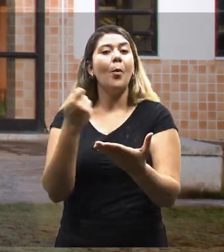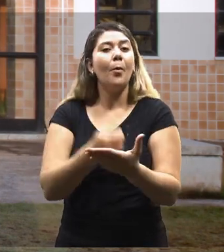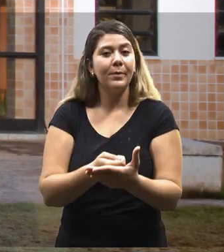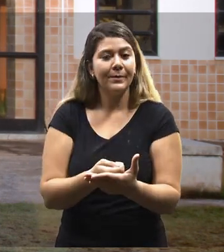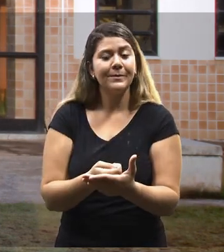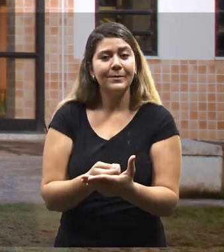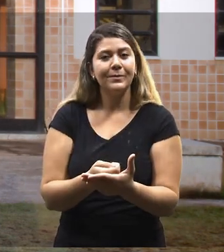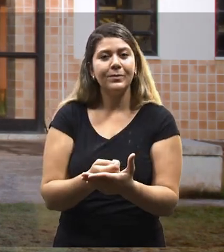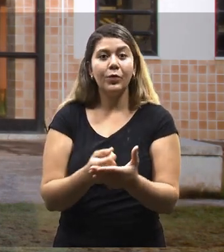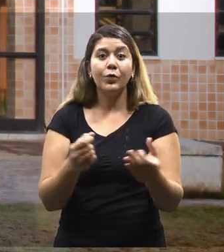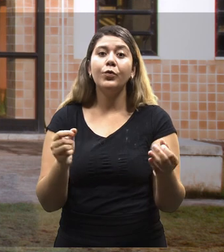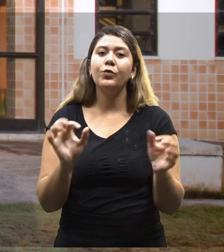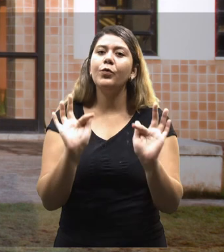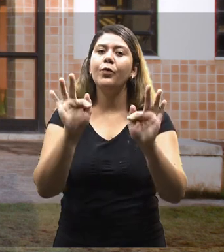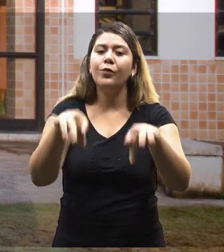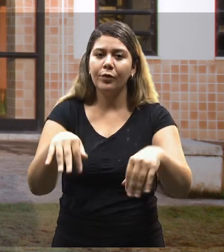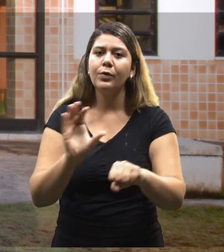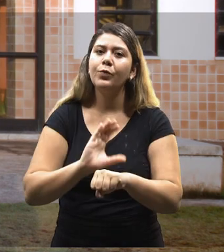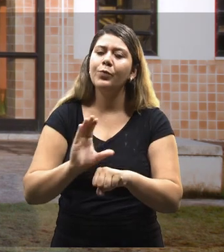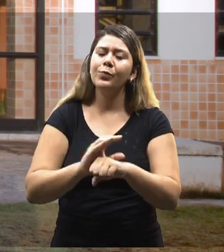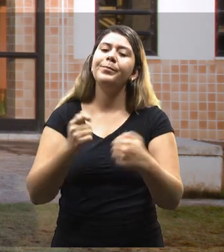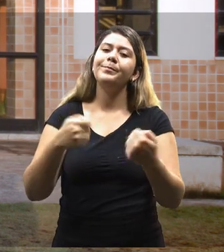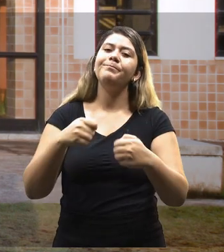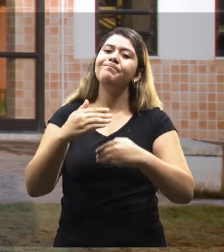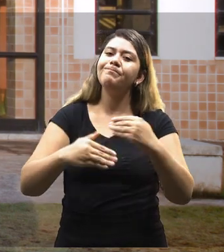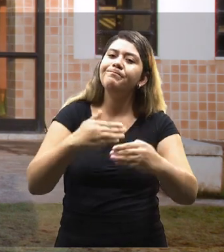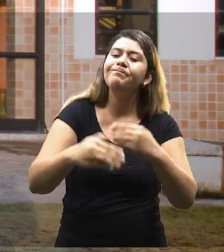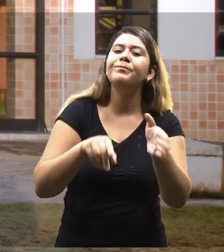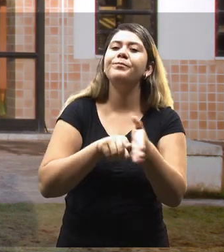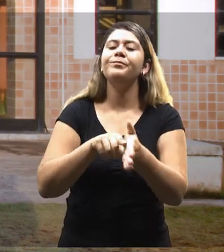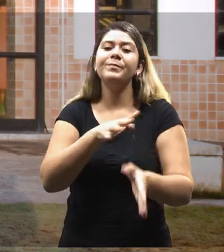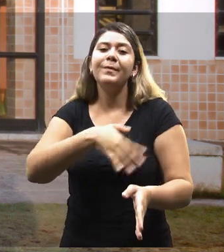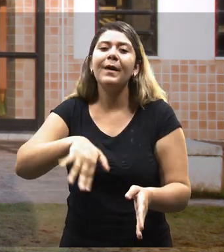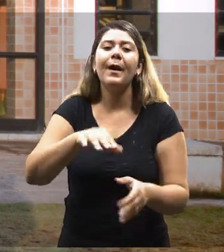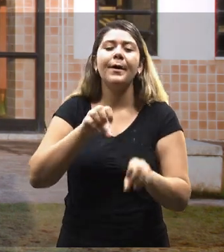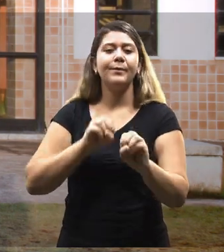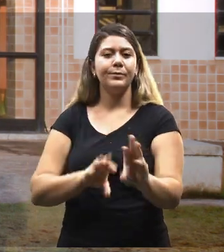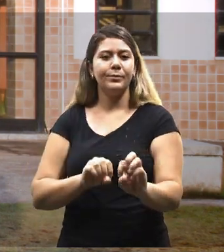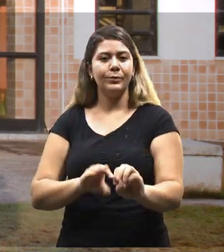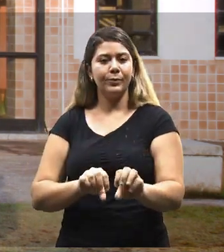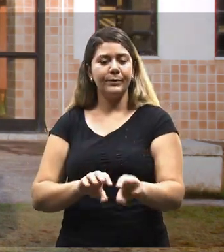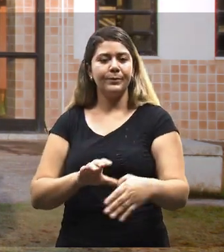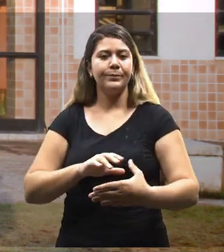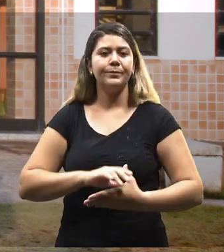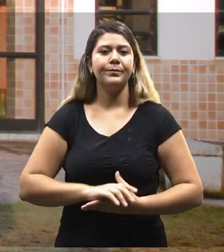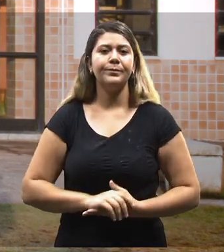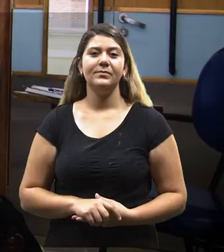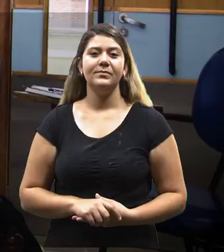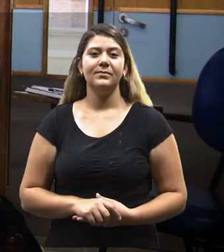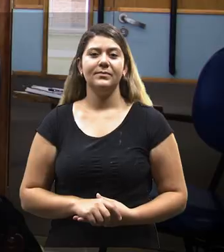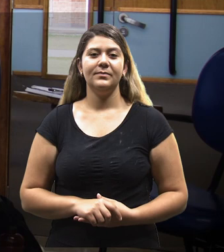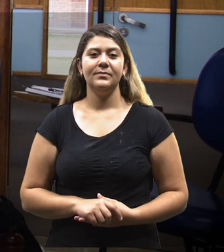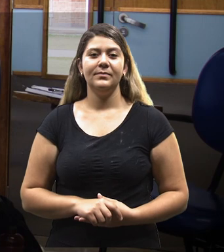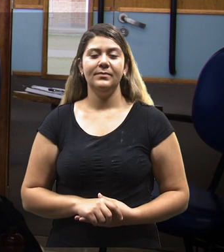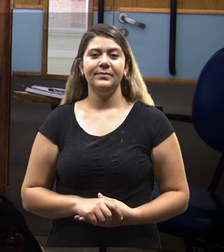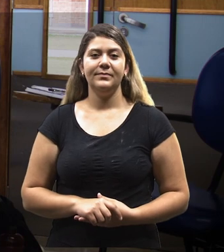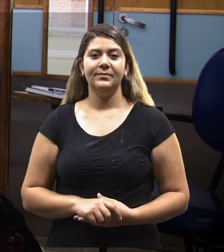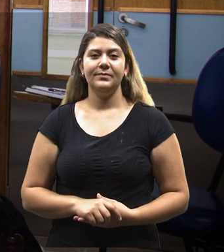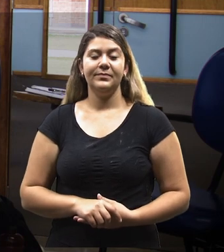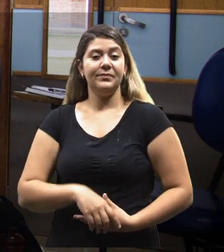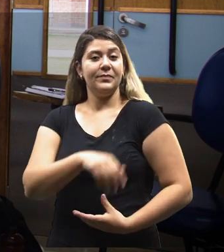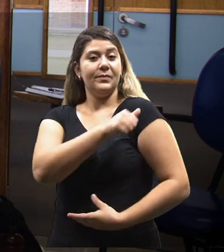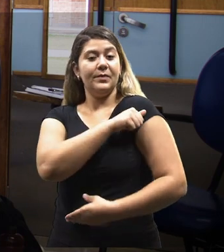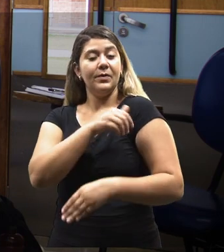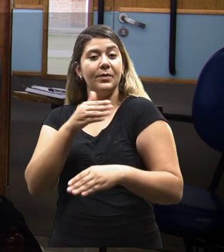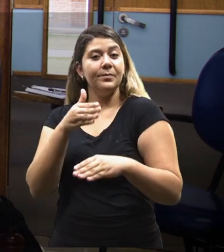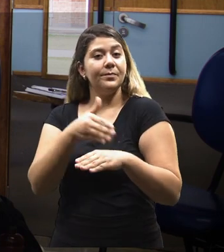Então, na fase final do curso, o aluno vai ter que desenvolver um projeto de pesquisa na área de educação. Geralmente, o